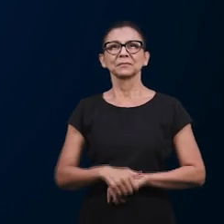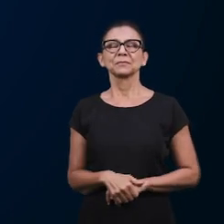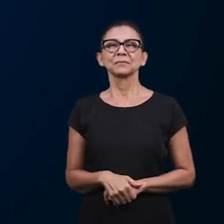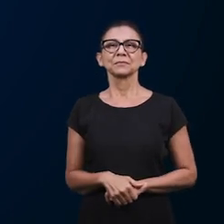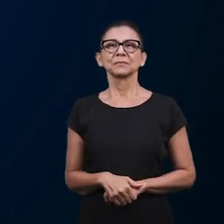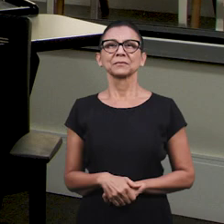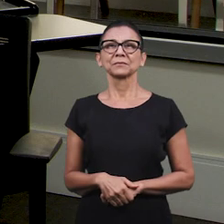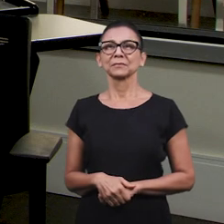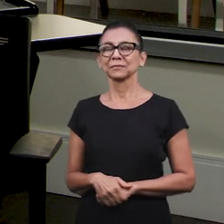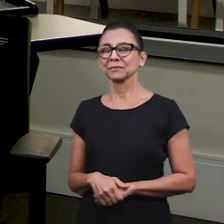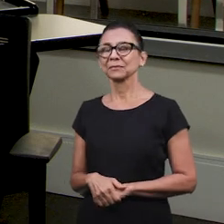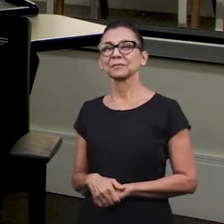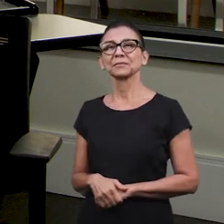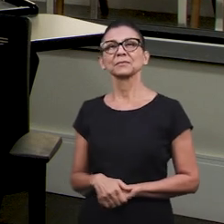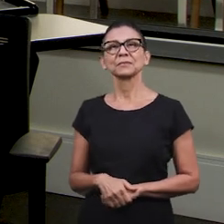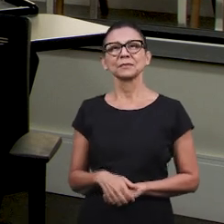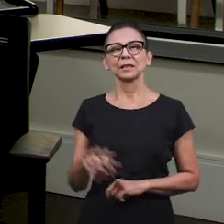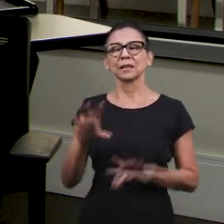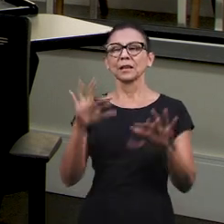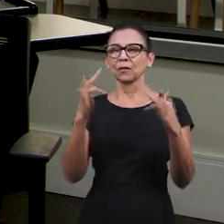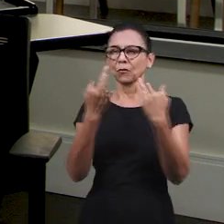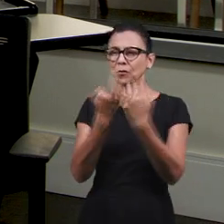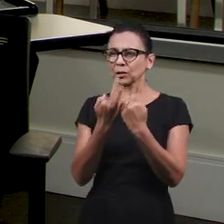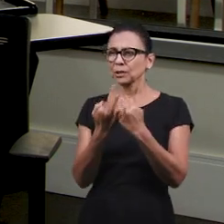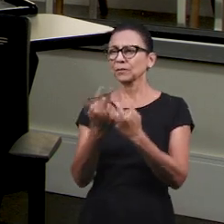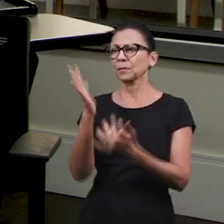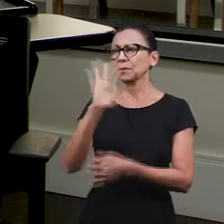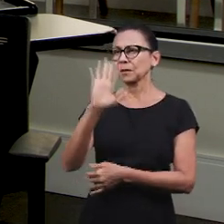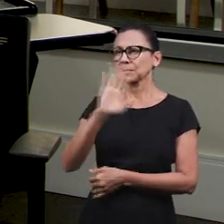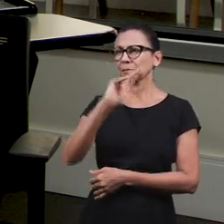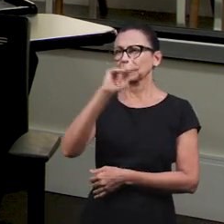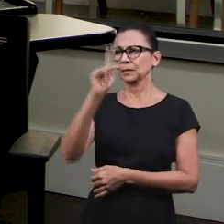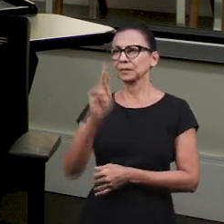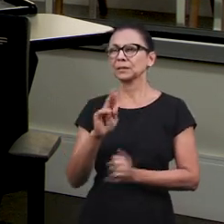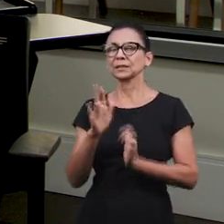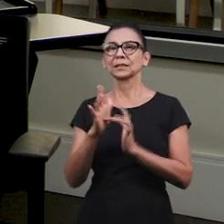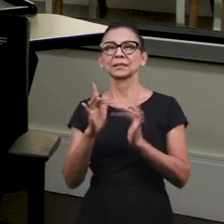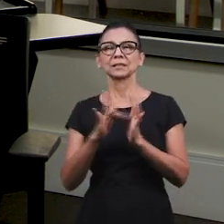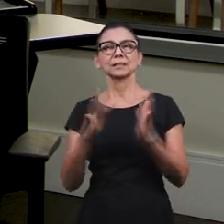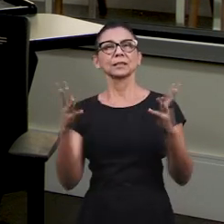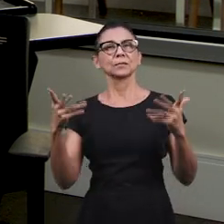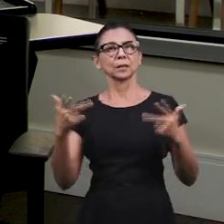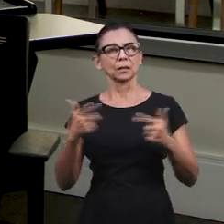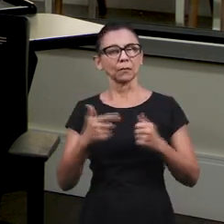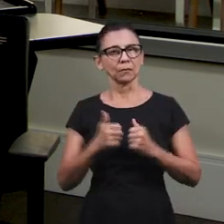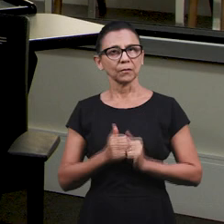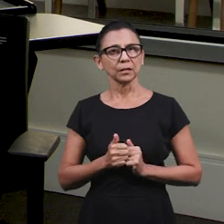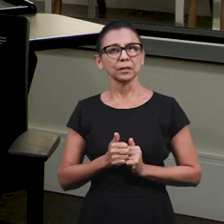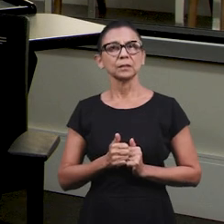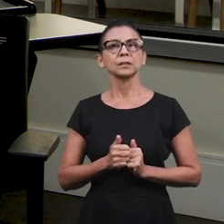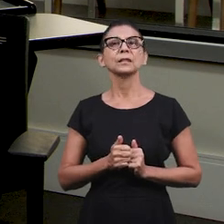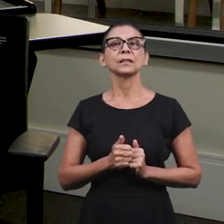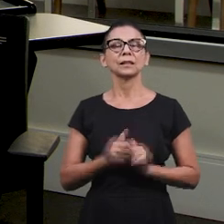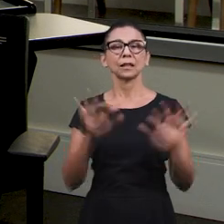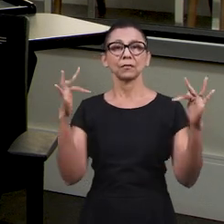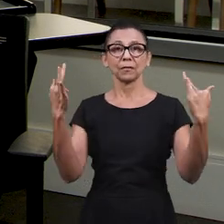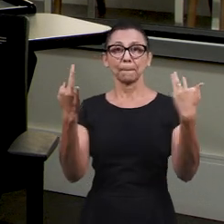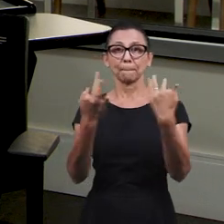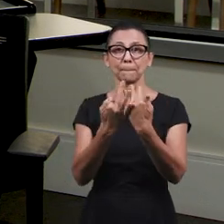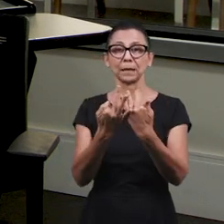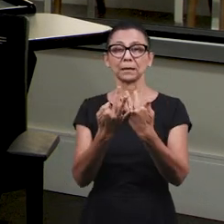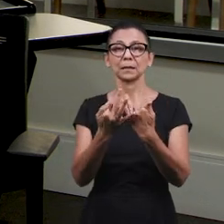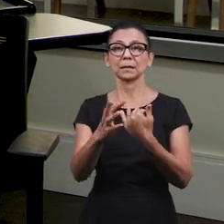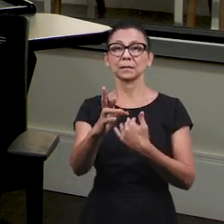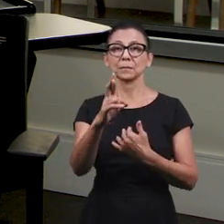do Senhor! A paz do Senhor, João Miguel! A paz do Senhor ao papai, à mamãe! Que maravilha, não é? Uma família respondendo a